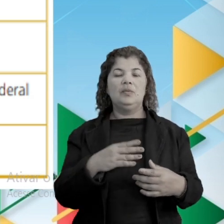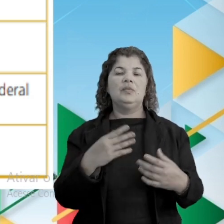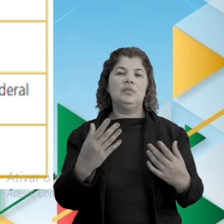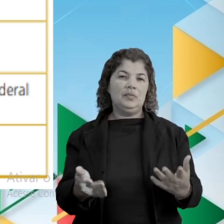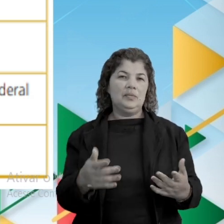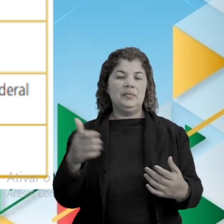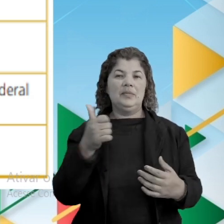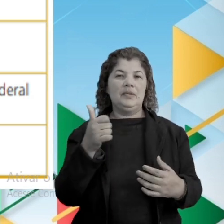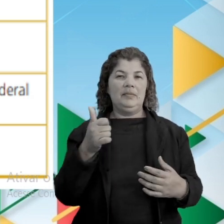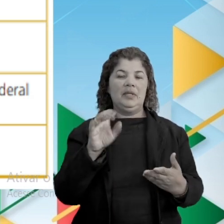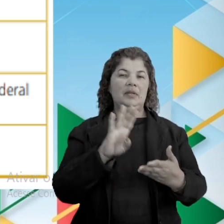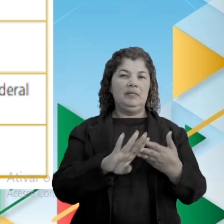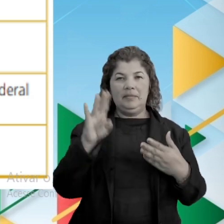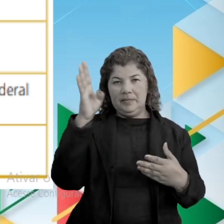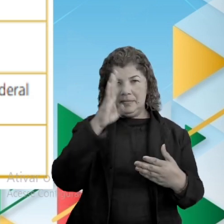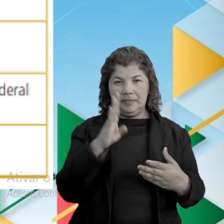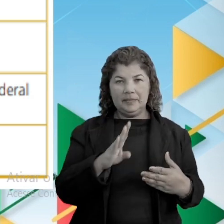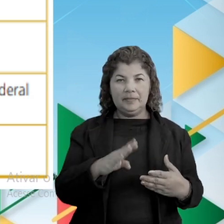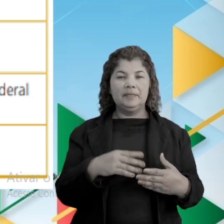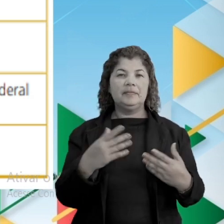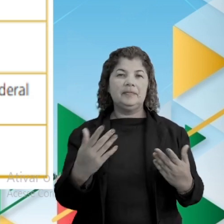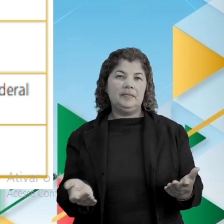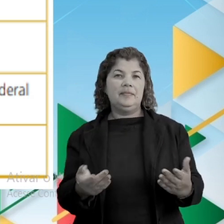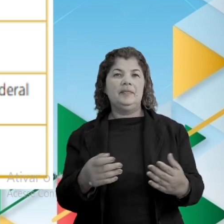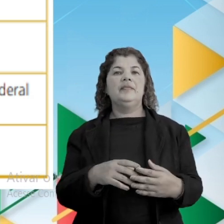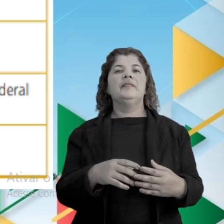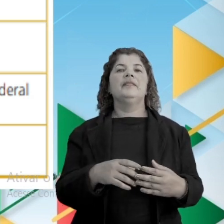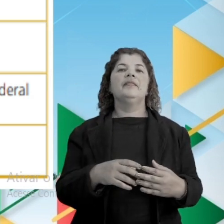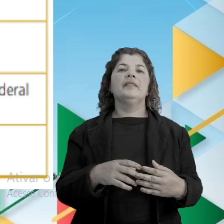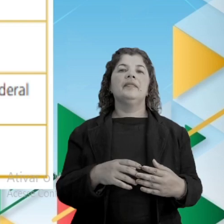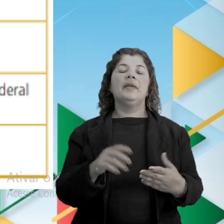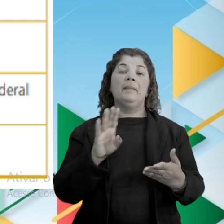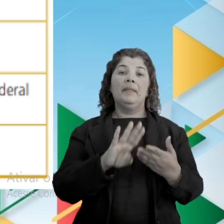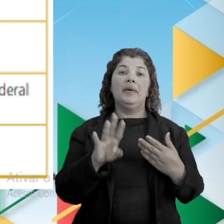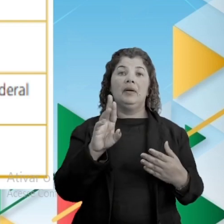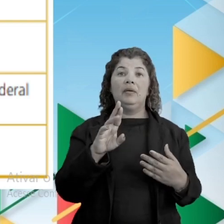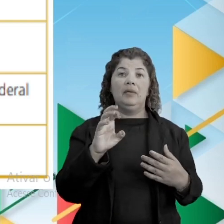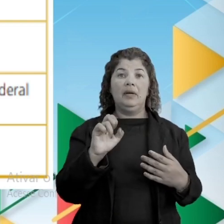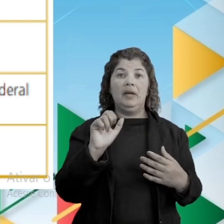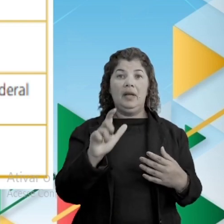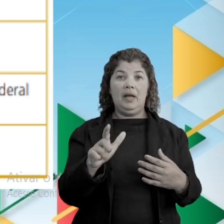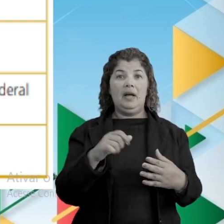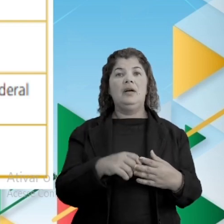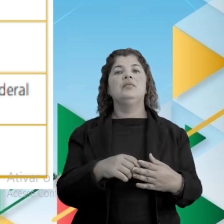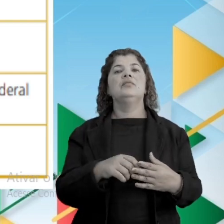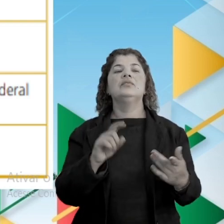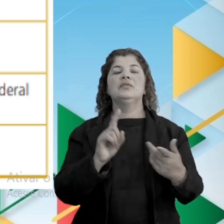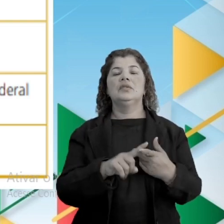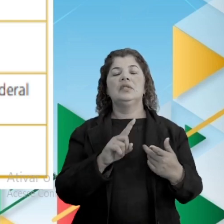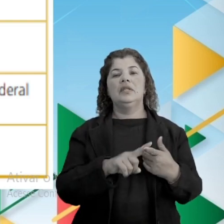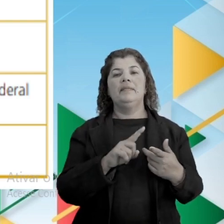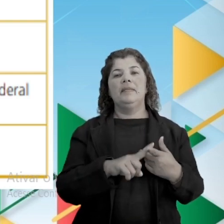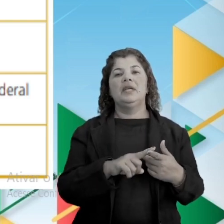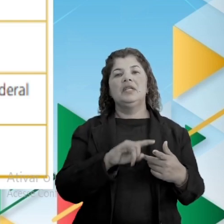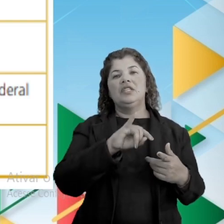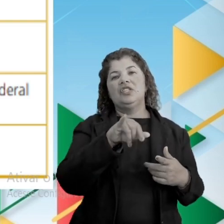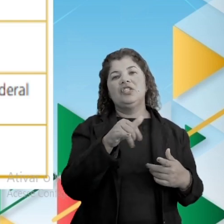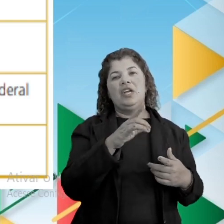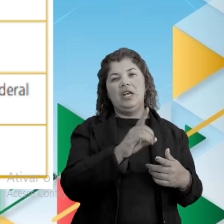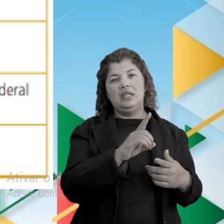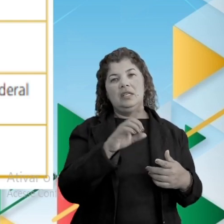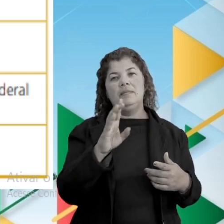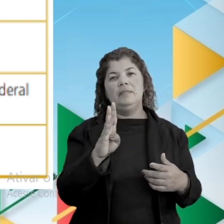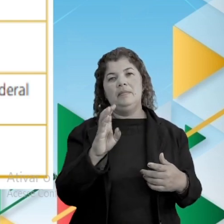Brasileiro, é isso. Real, atual Jardim Botan. Em